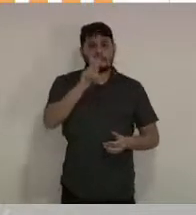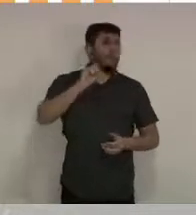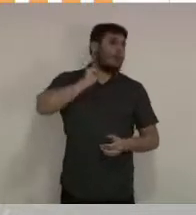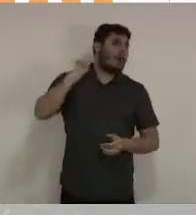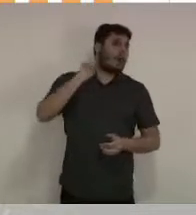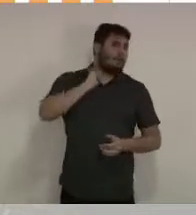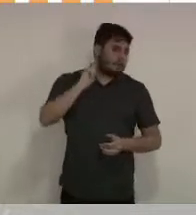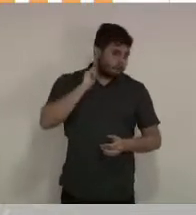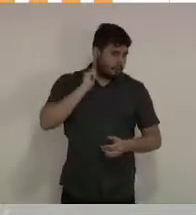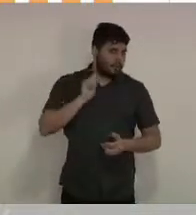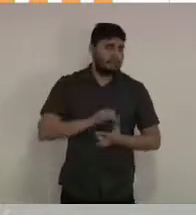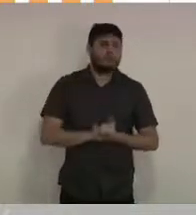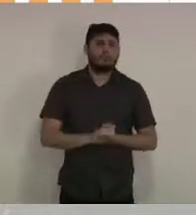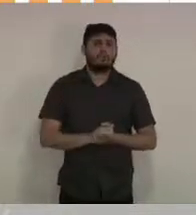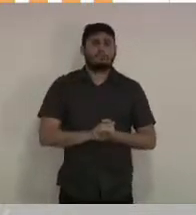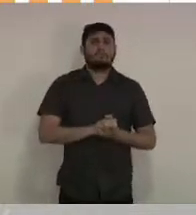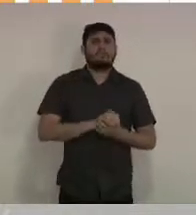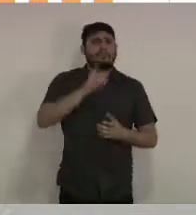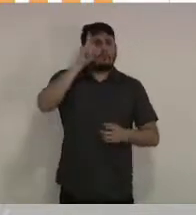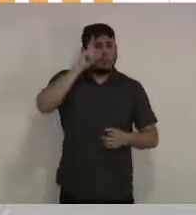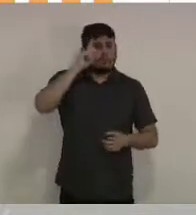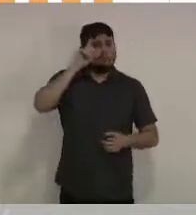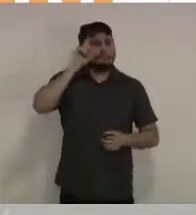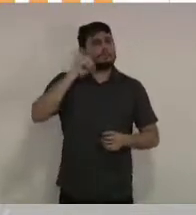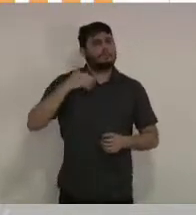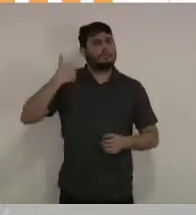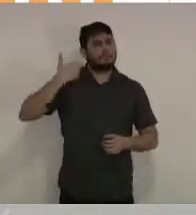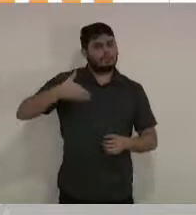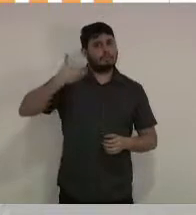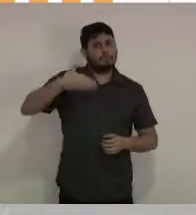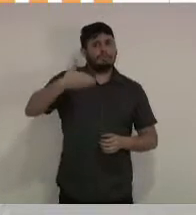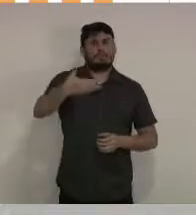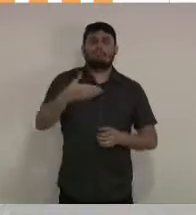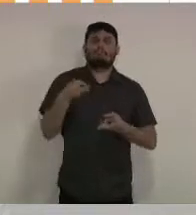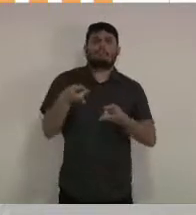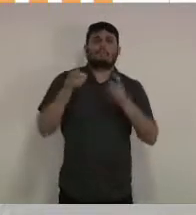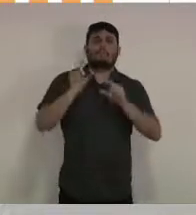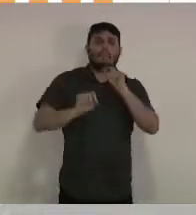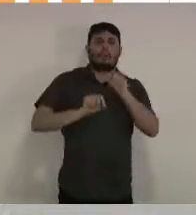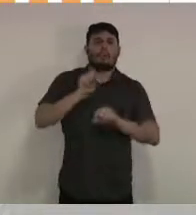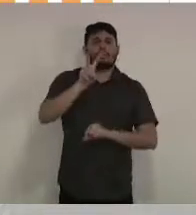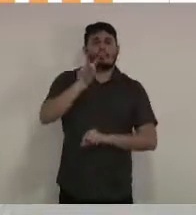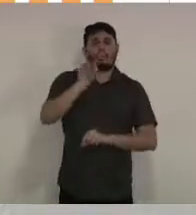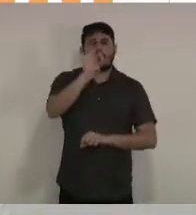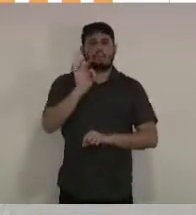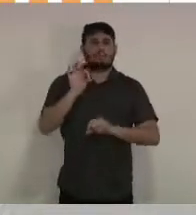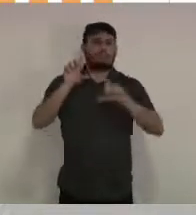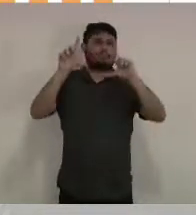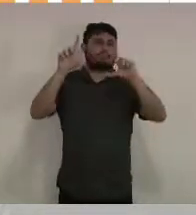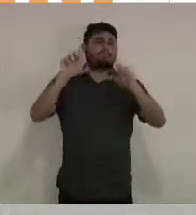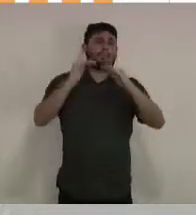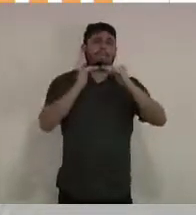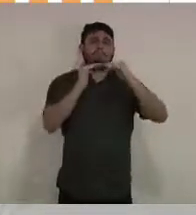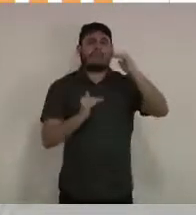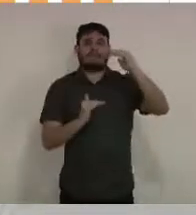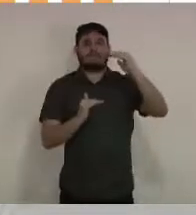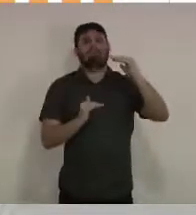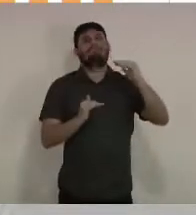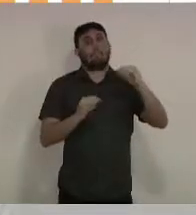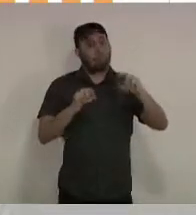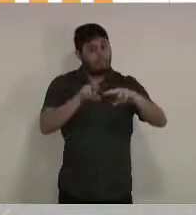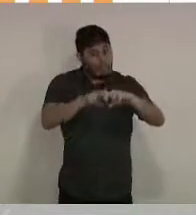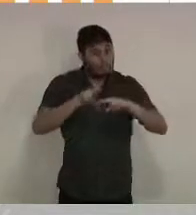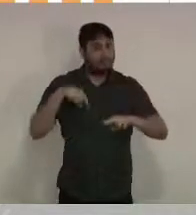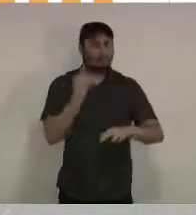com a grande maioria dos dias, com isolamento abaixo de 50%. Outro dado que nos preocupa imensamente.